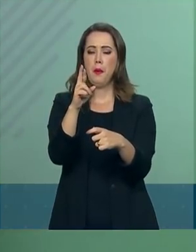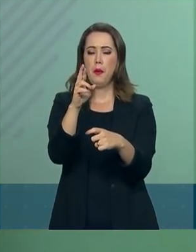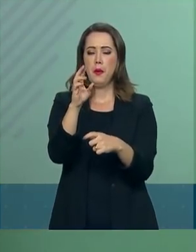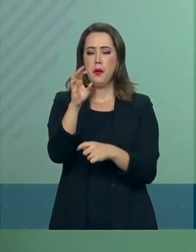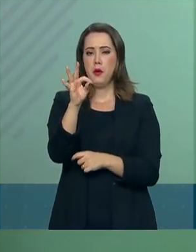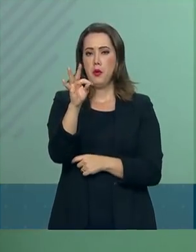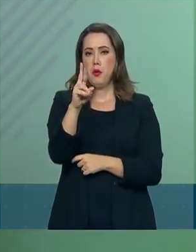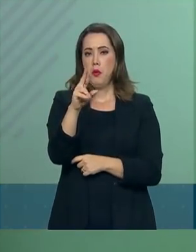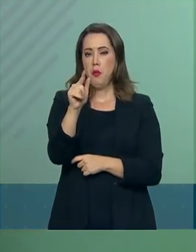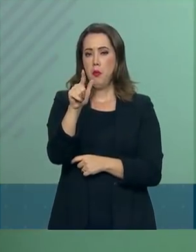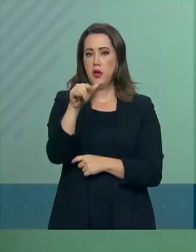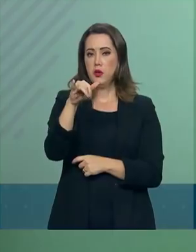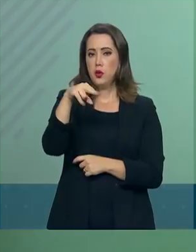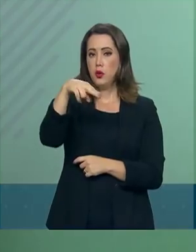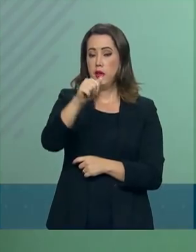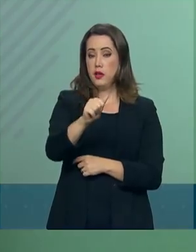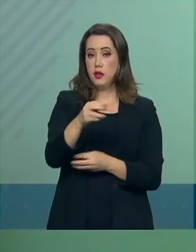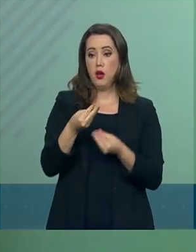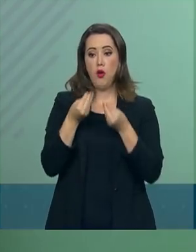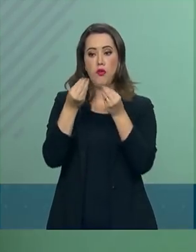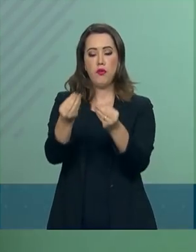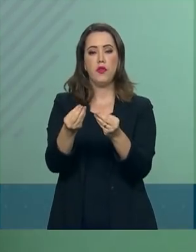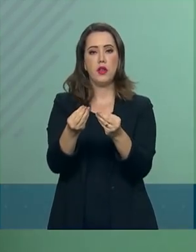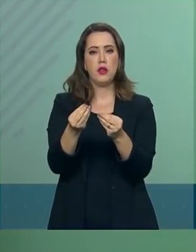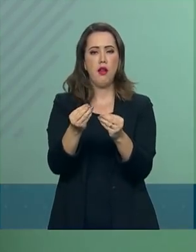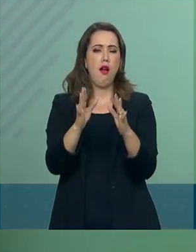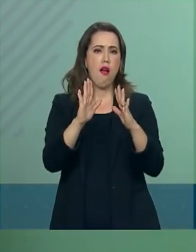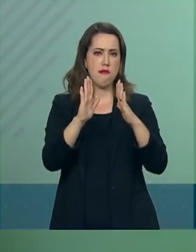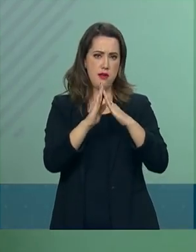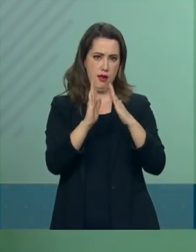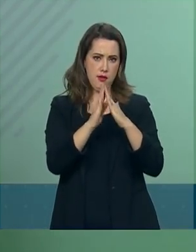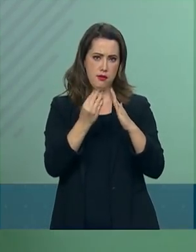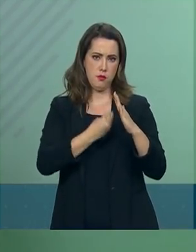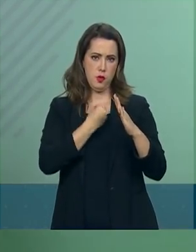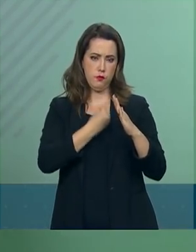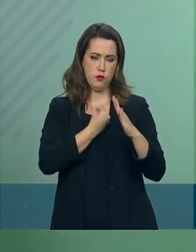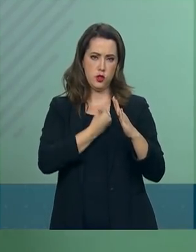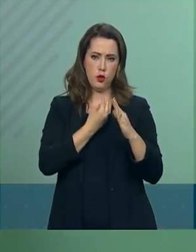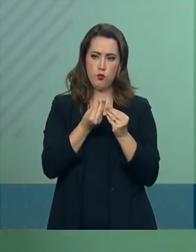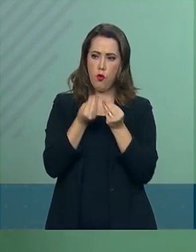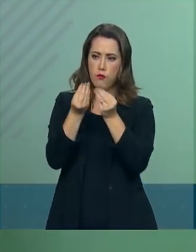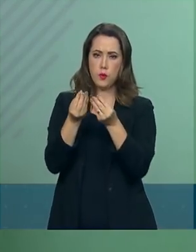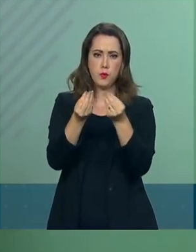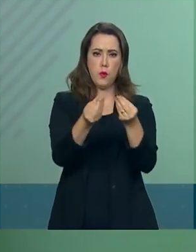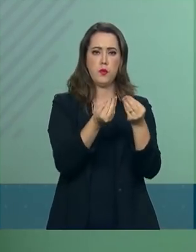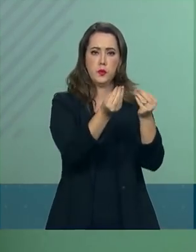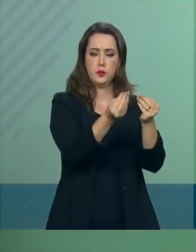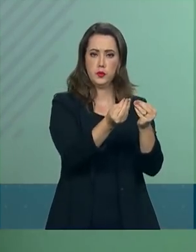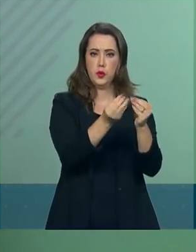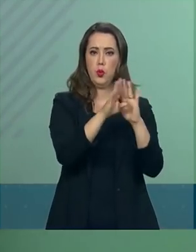a entrega de unidades do programa Minha Casa Minha Vida.